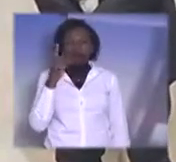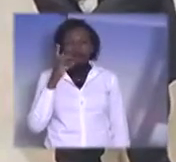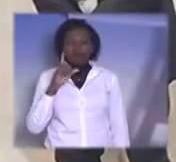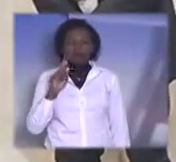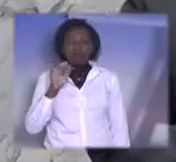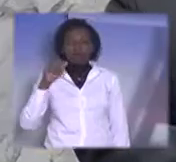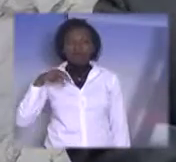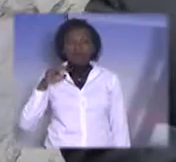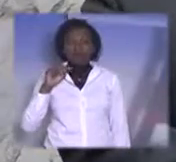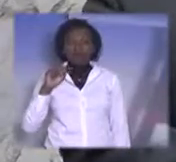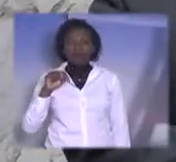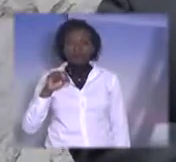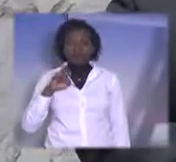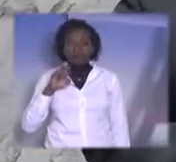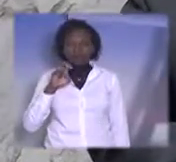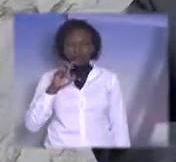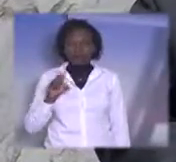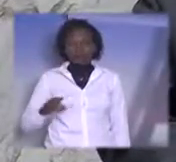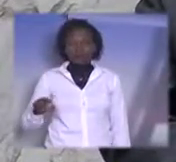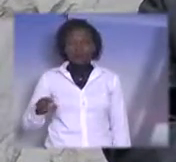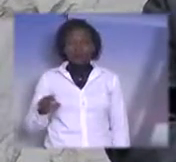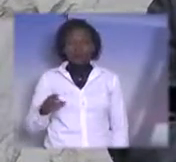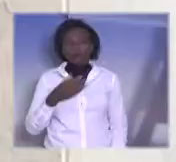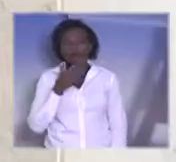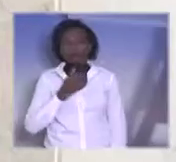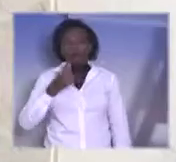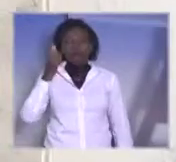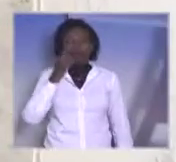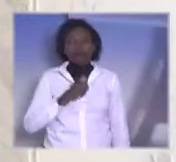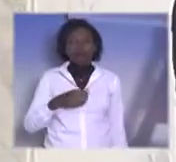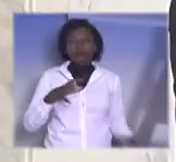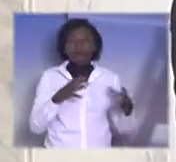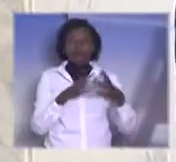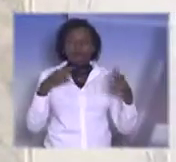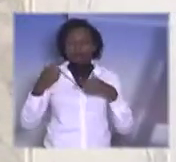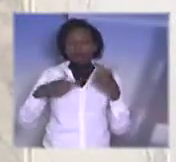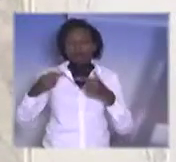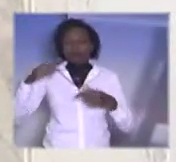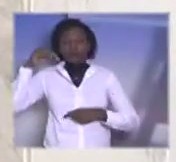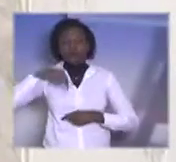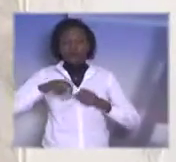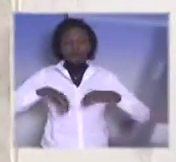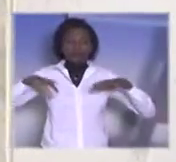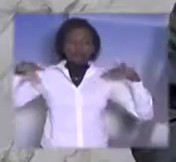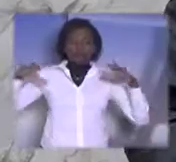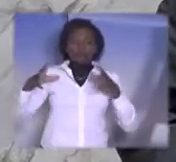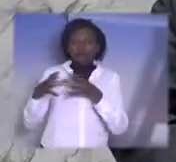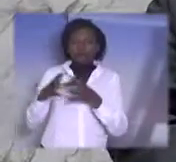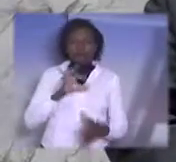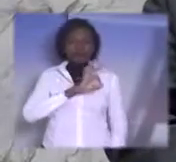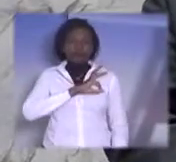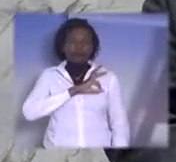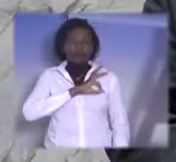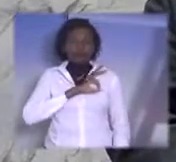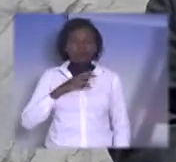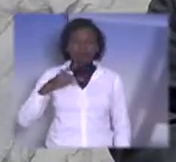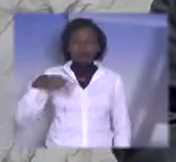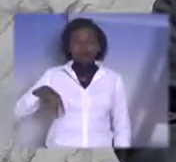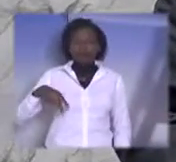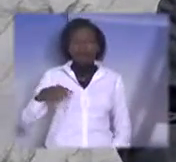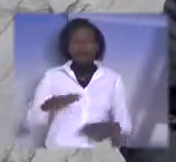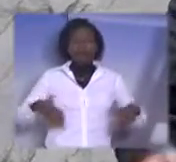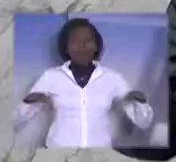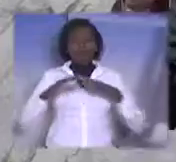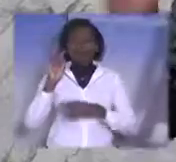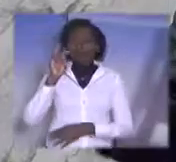senhoras e senhores funcionários e assessores aqui no plenário, senhores policiais militares, a todos que nos assistem pela